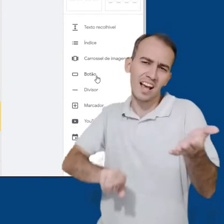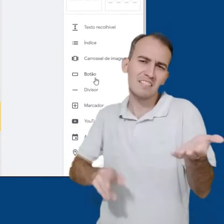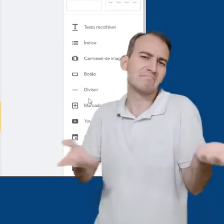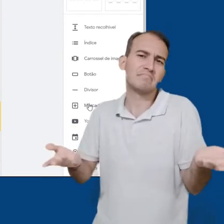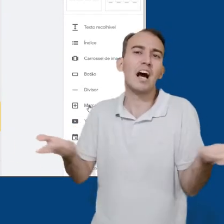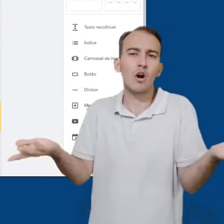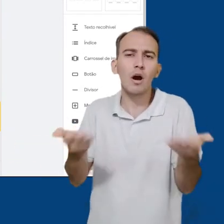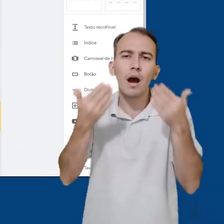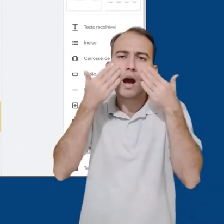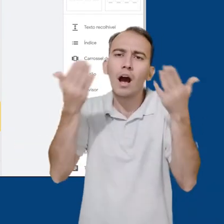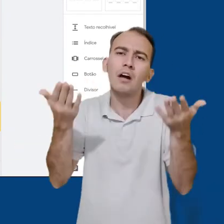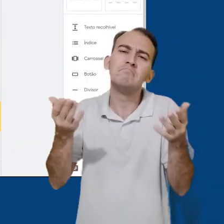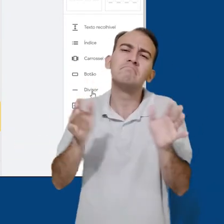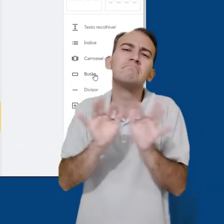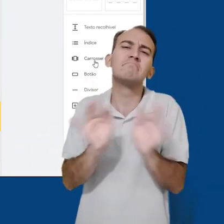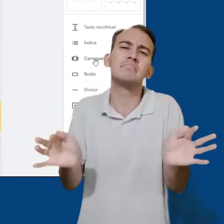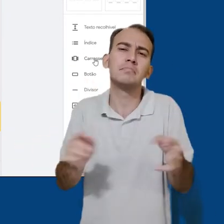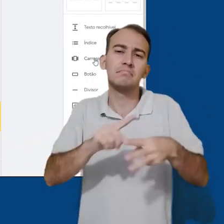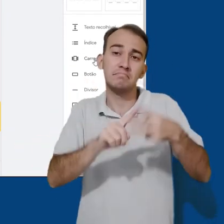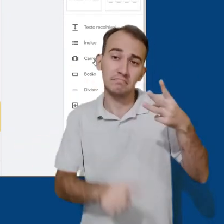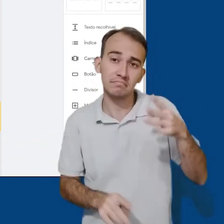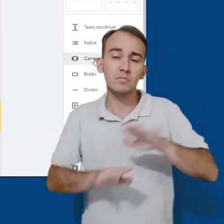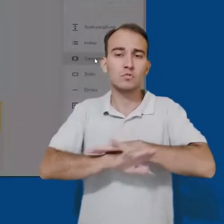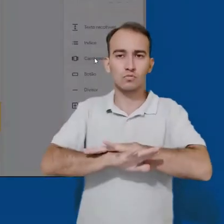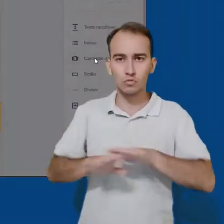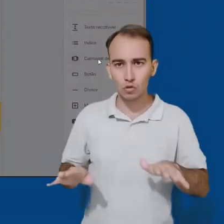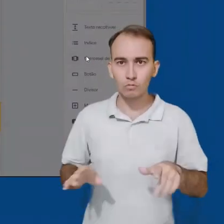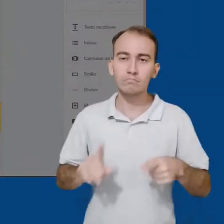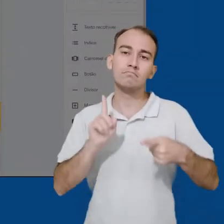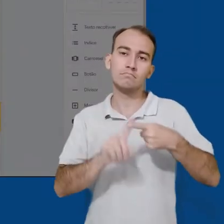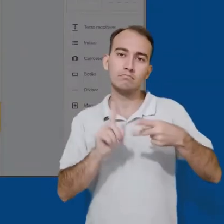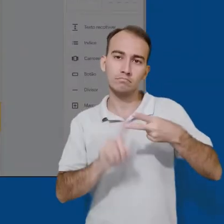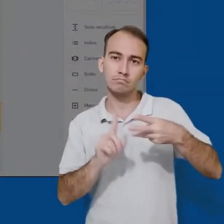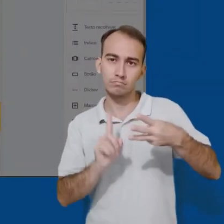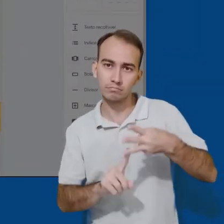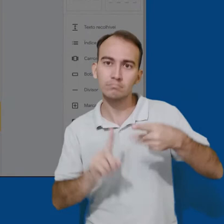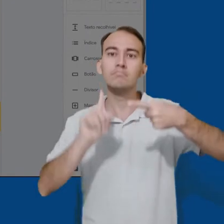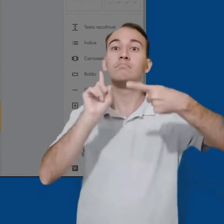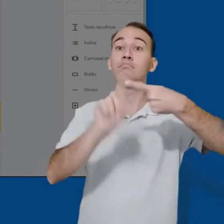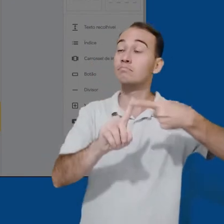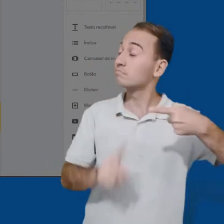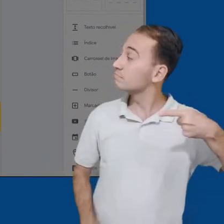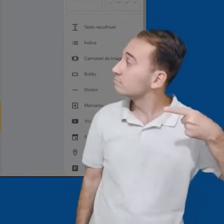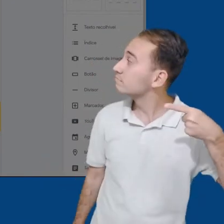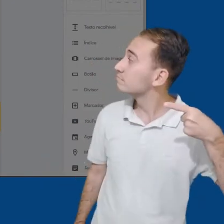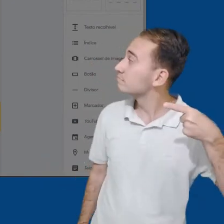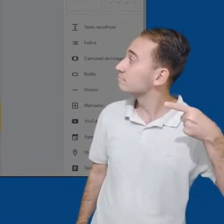apresentar os mais utilizados, como carrossel de imagens, botão e marcadores.